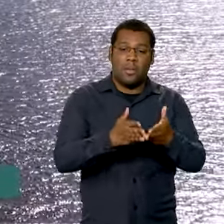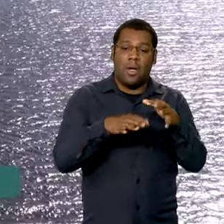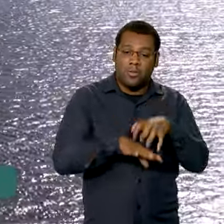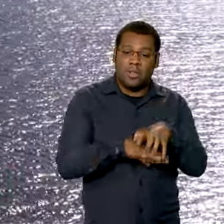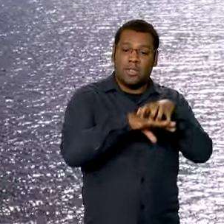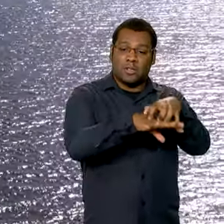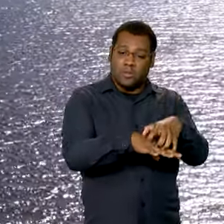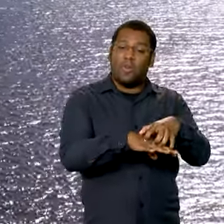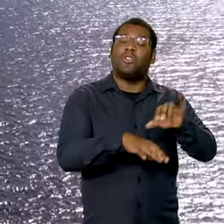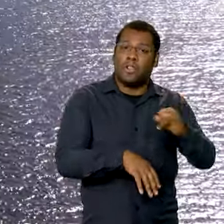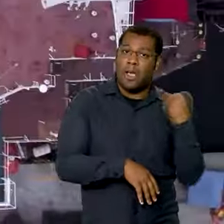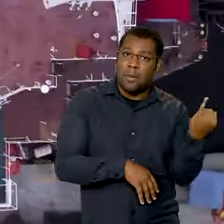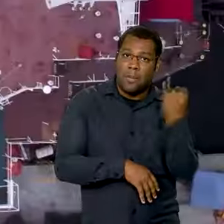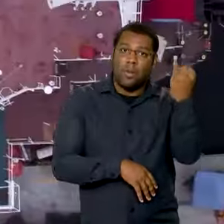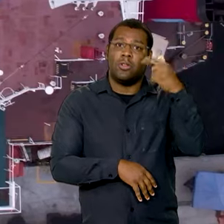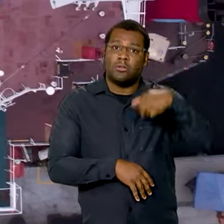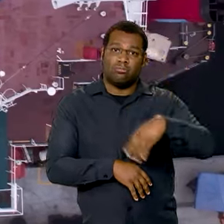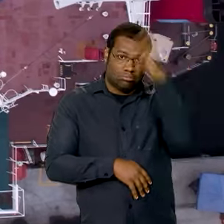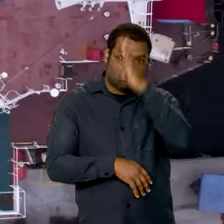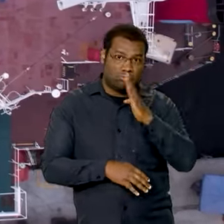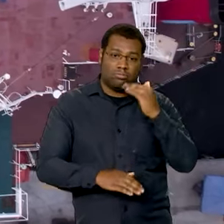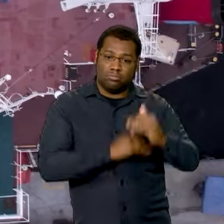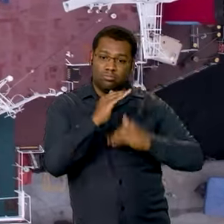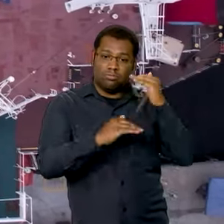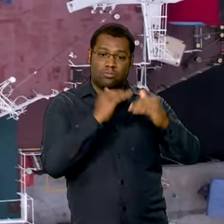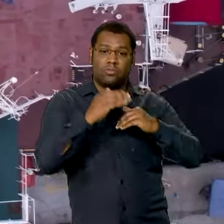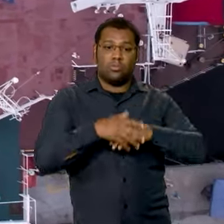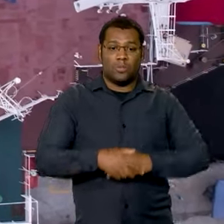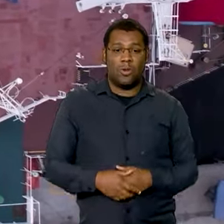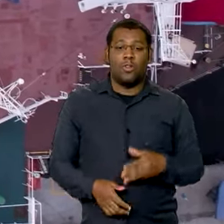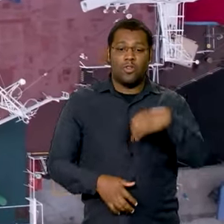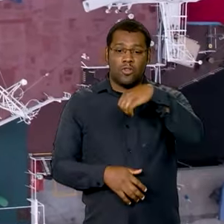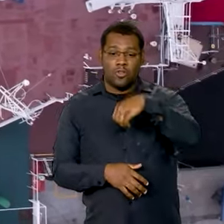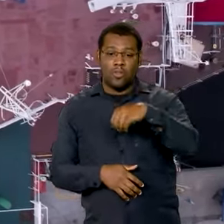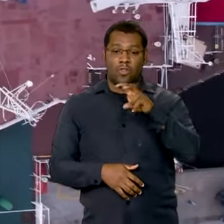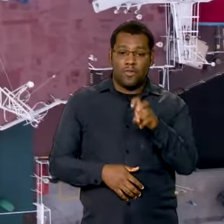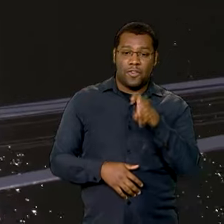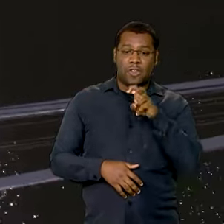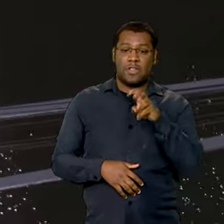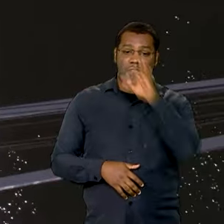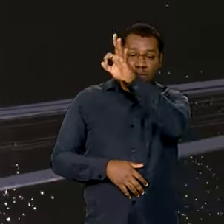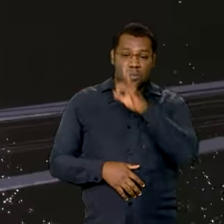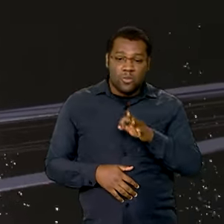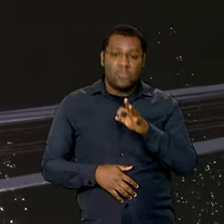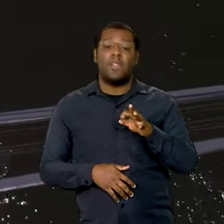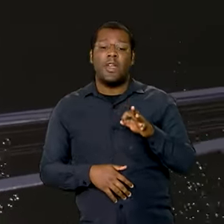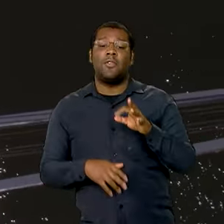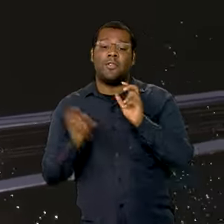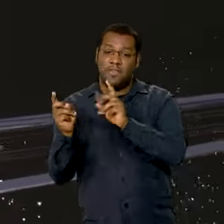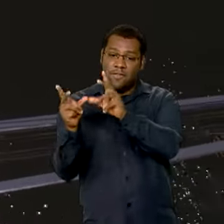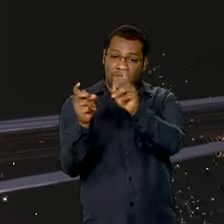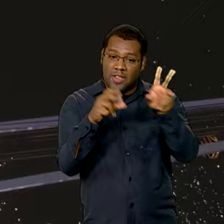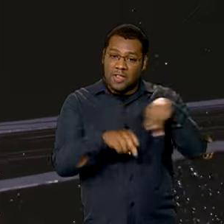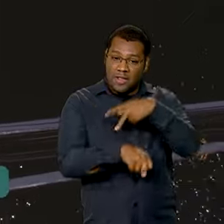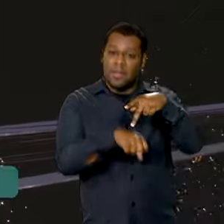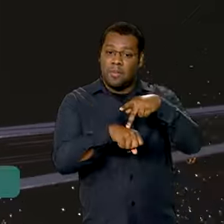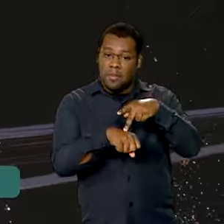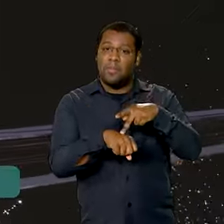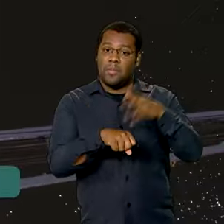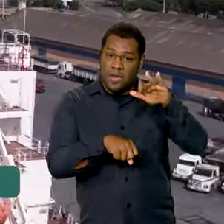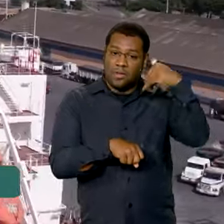desenvolvimento do Brasil. Por ele, passam mais de 95% das nossas exportações, que em